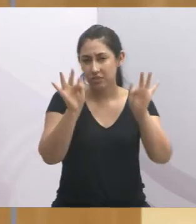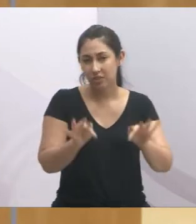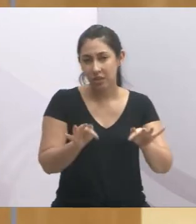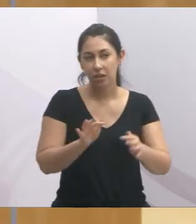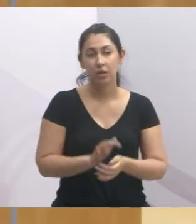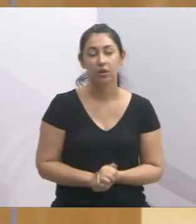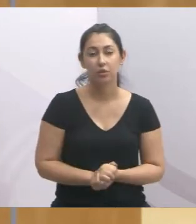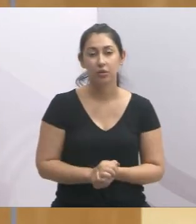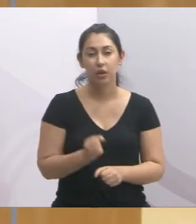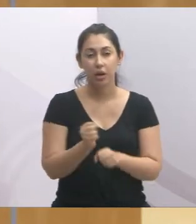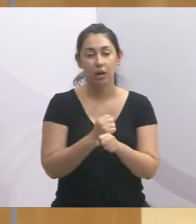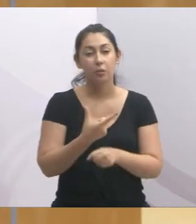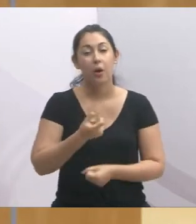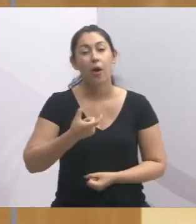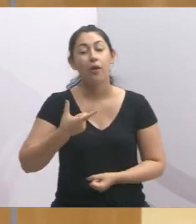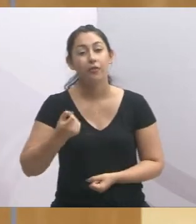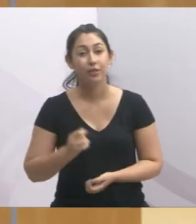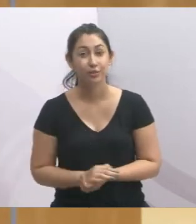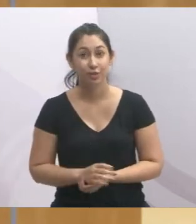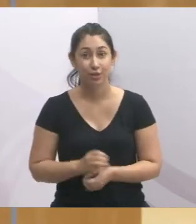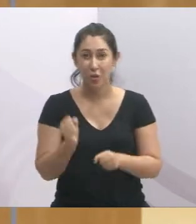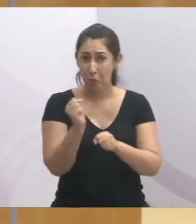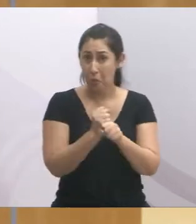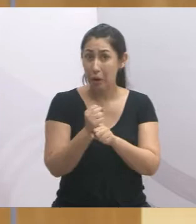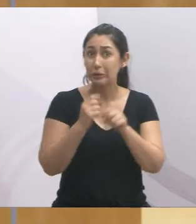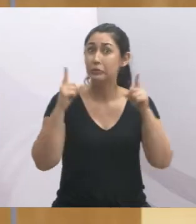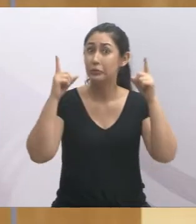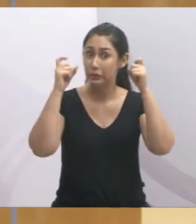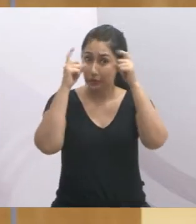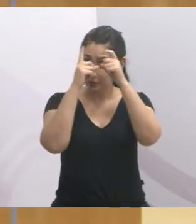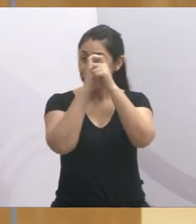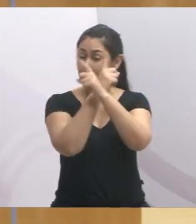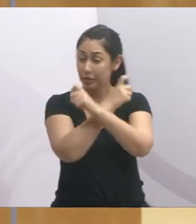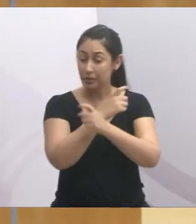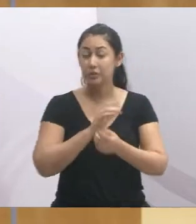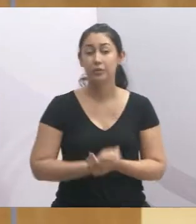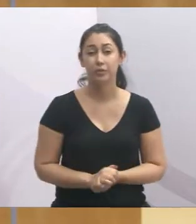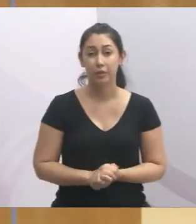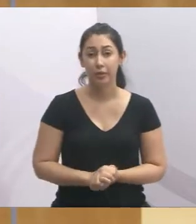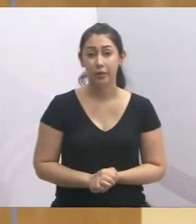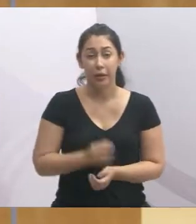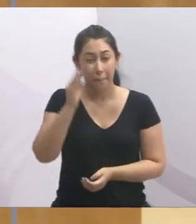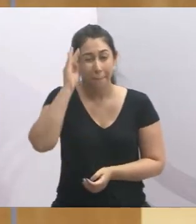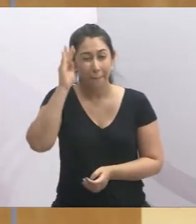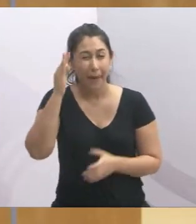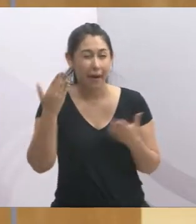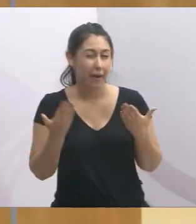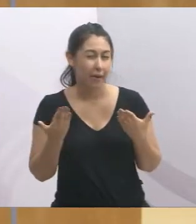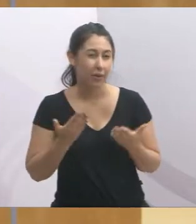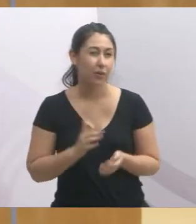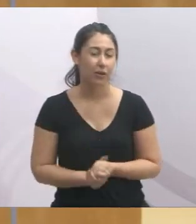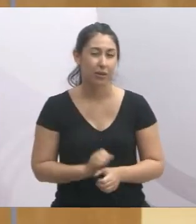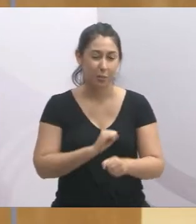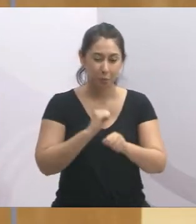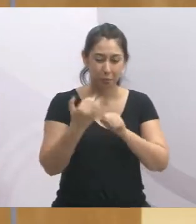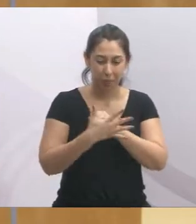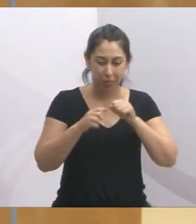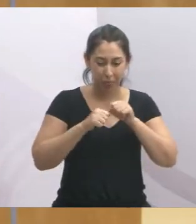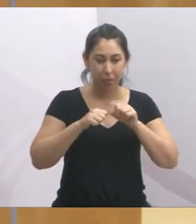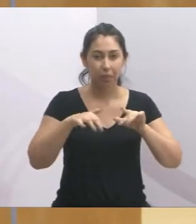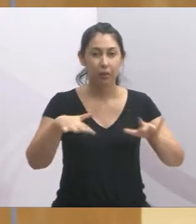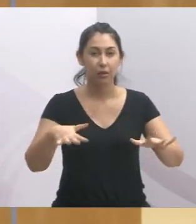ano de 2020, um ano que não foi fácil para ninguém, principalmente agora com essa pandemia,